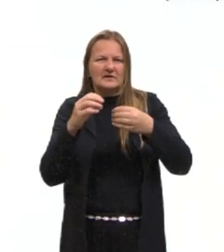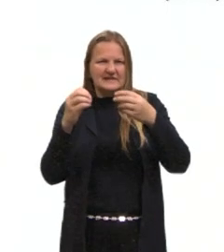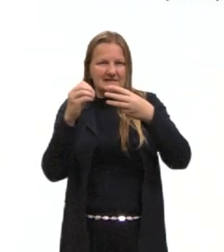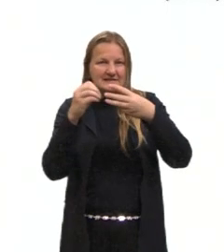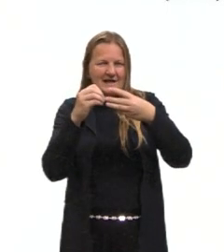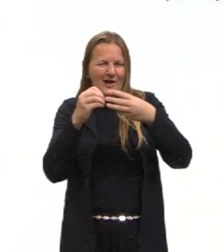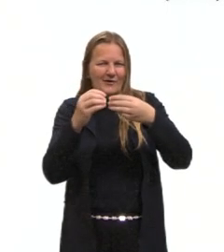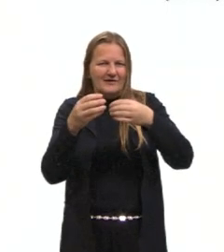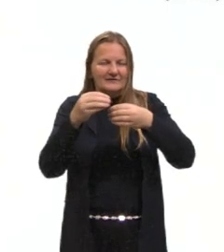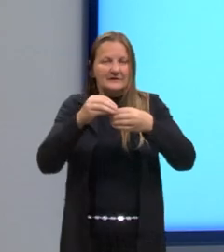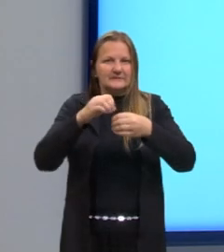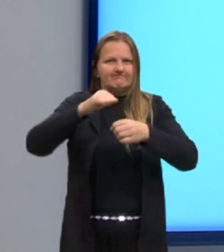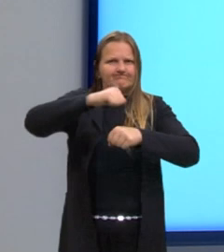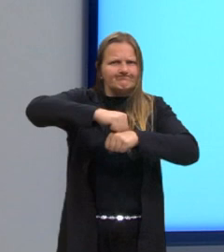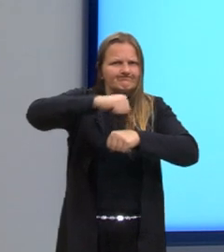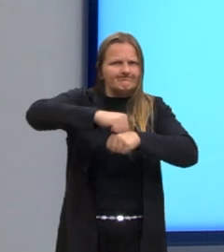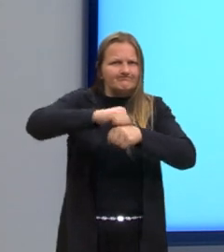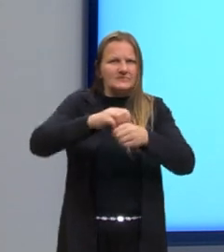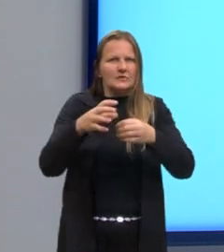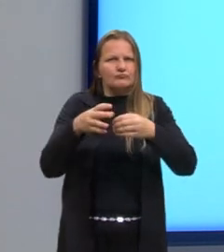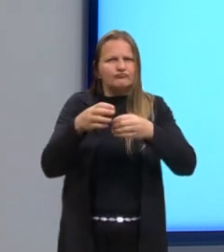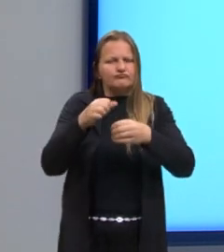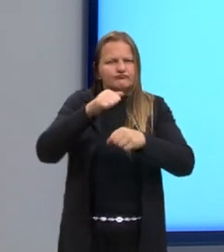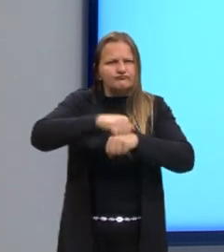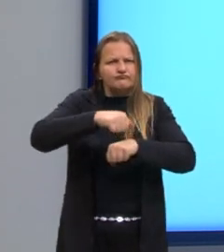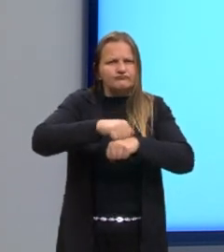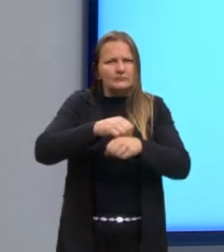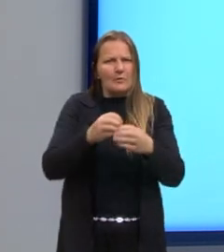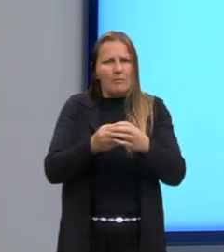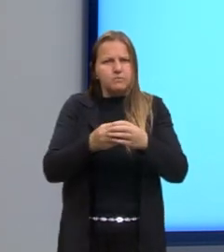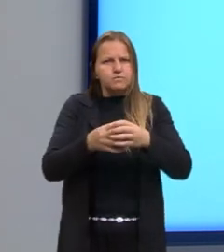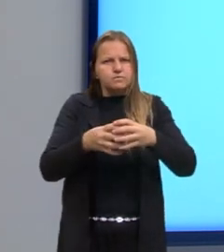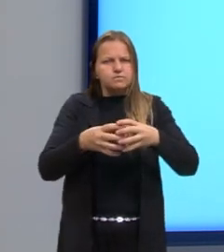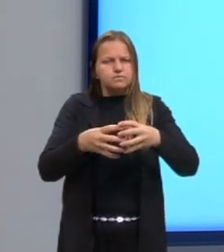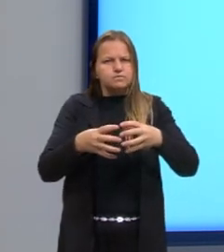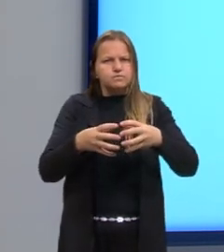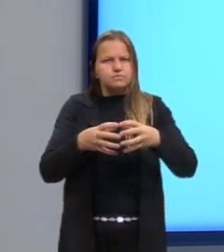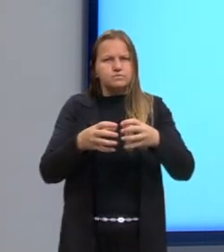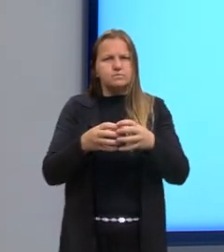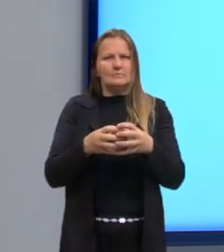cerne, tá? E ela vai deixando de exercer a sua função.